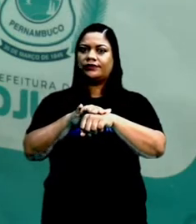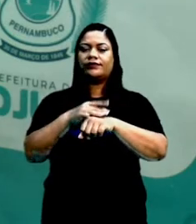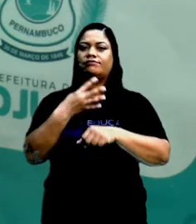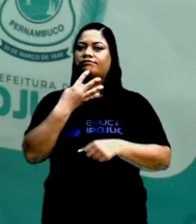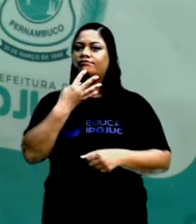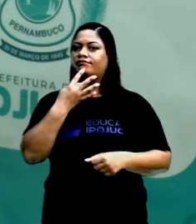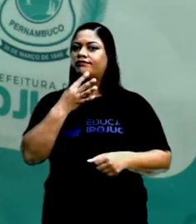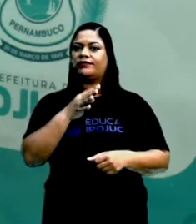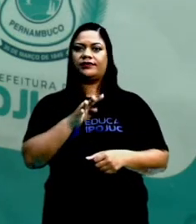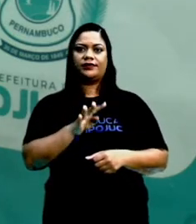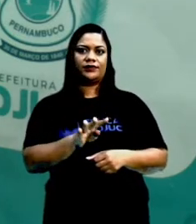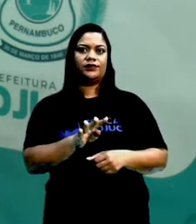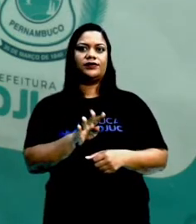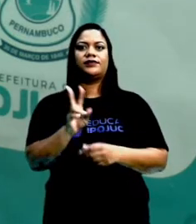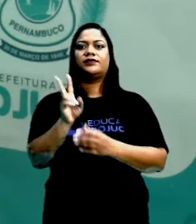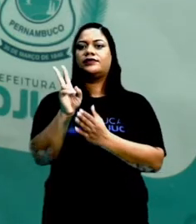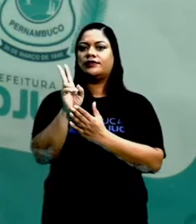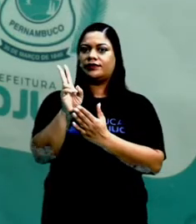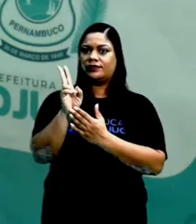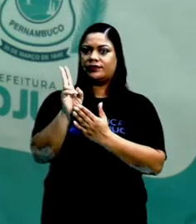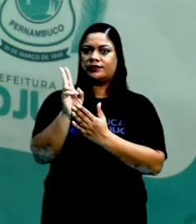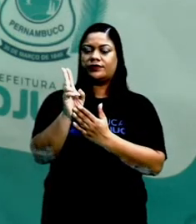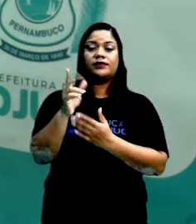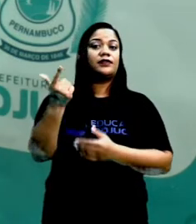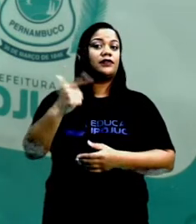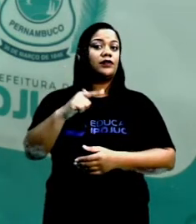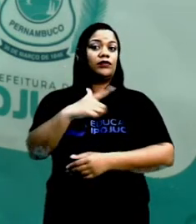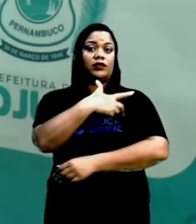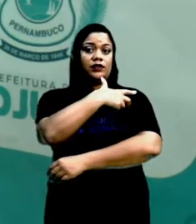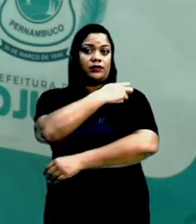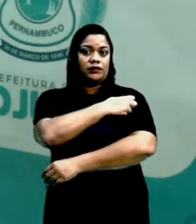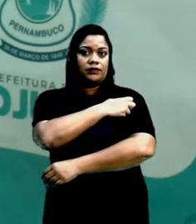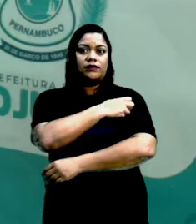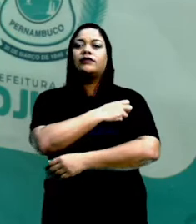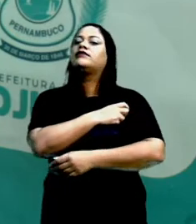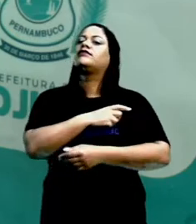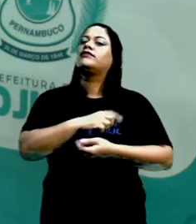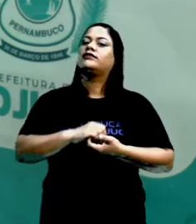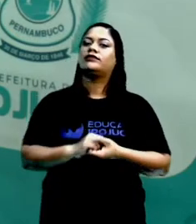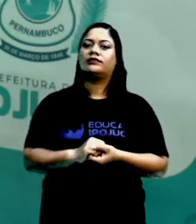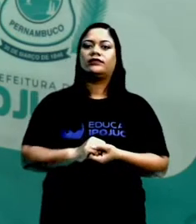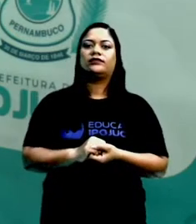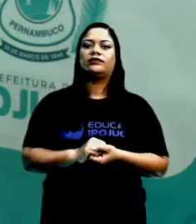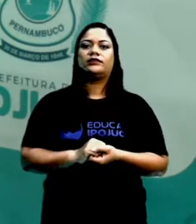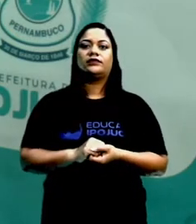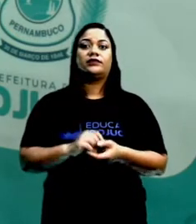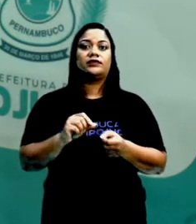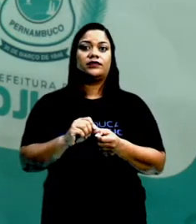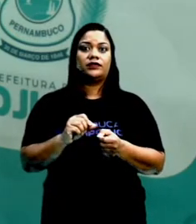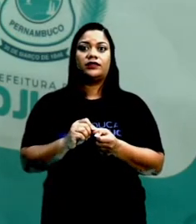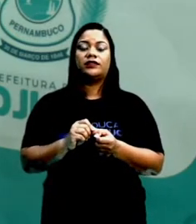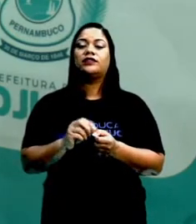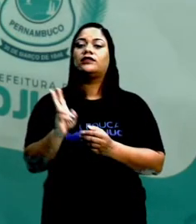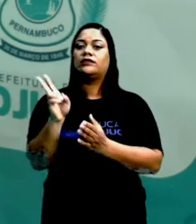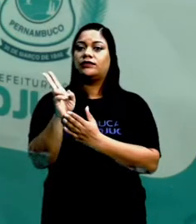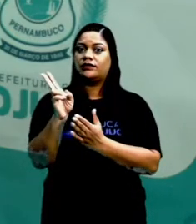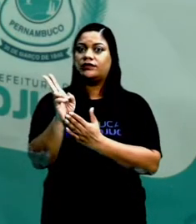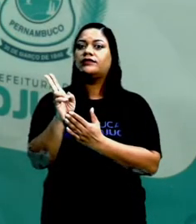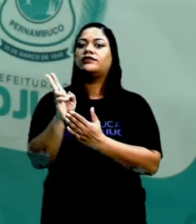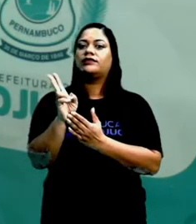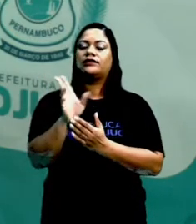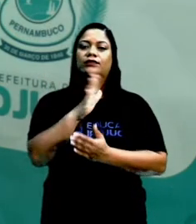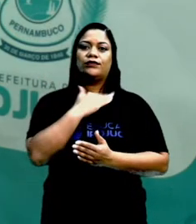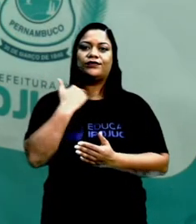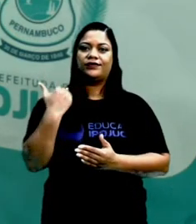conhecidas pelos indígenas, também não havia vacina na época. Então, isso vai fazer com que esses indígenas, eles acabem